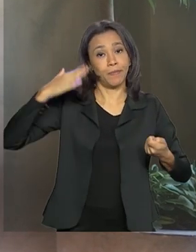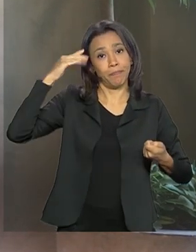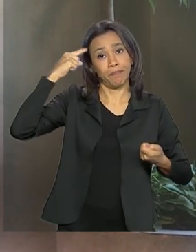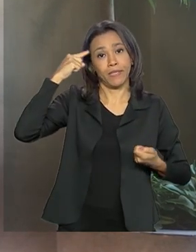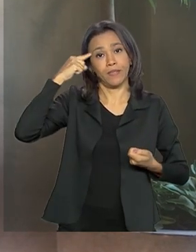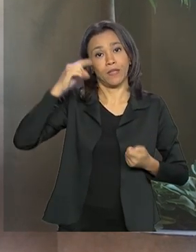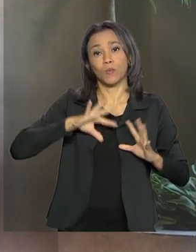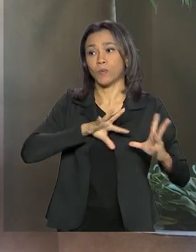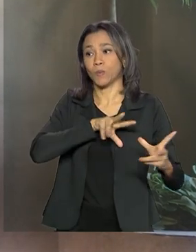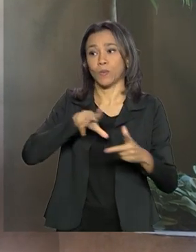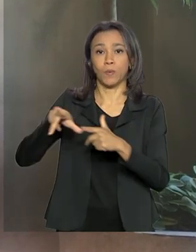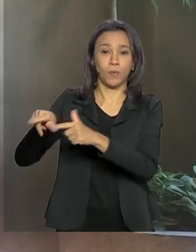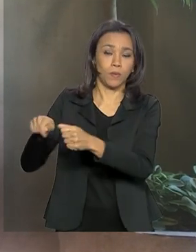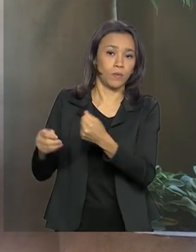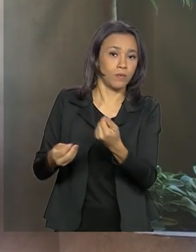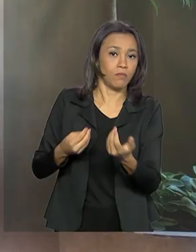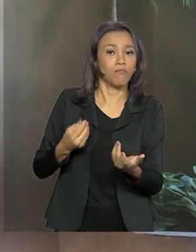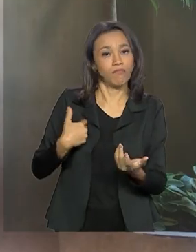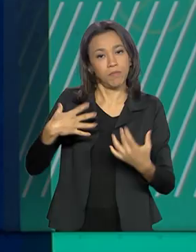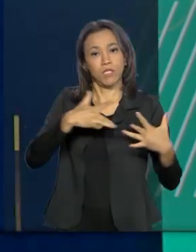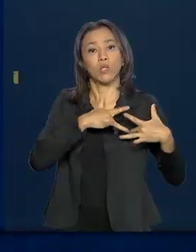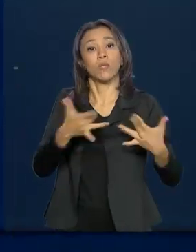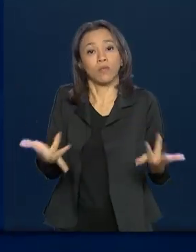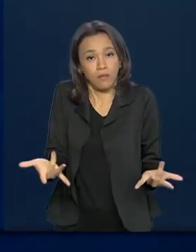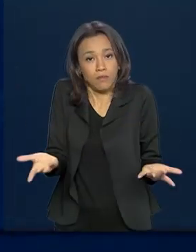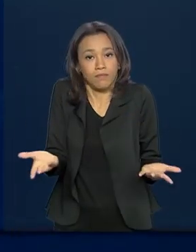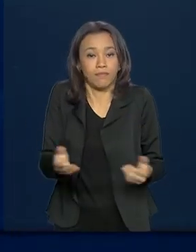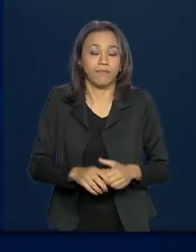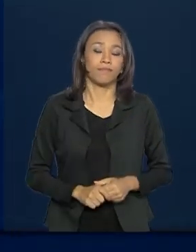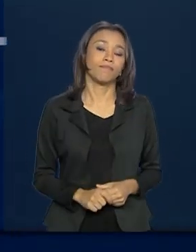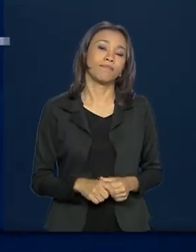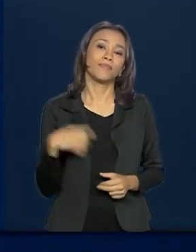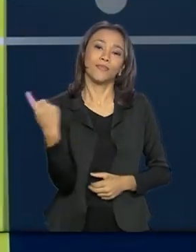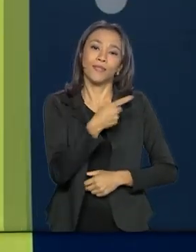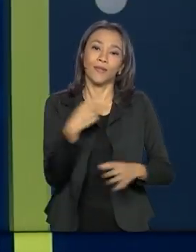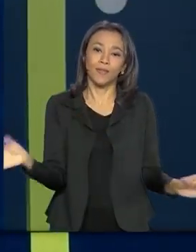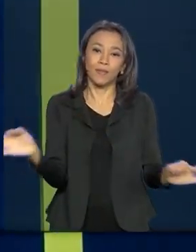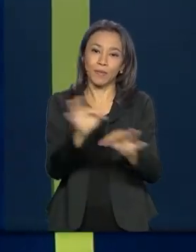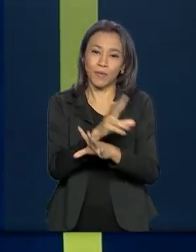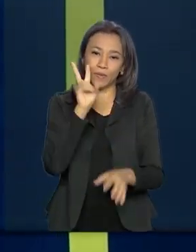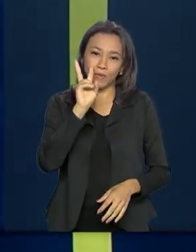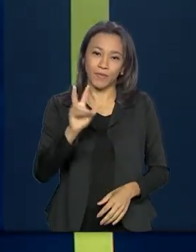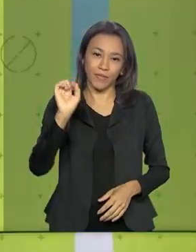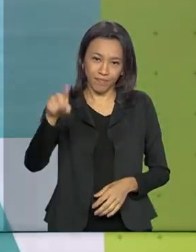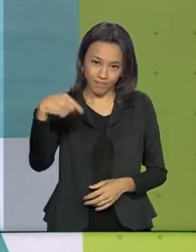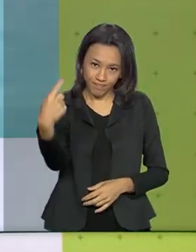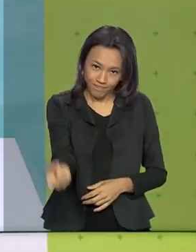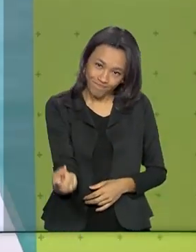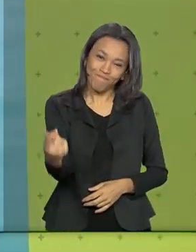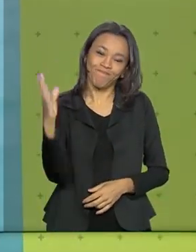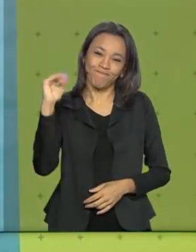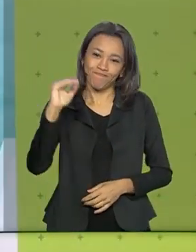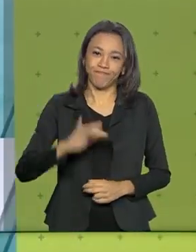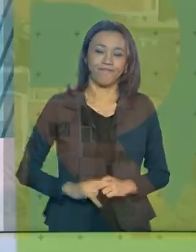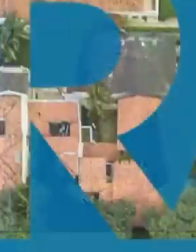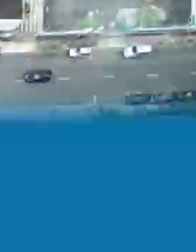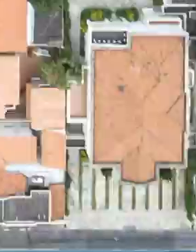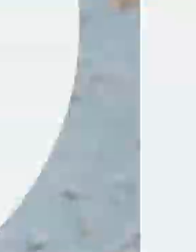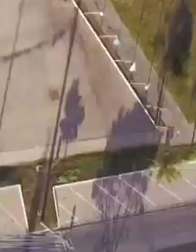pensar, digamos assim, de uma maneira mais solitária. A gente fica por aqui. Nos vemos na próxima edição. Até lá.